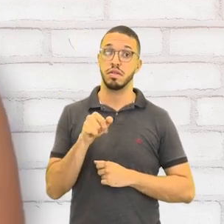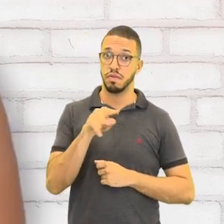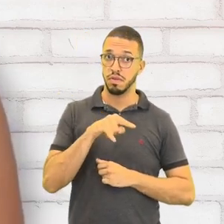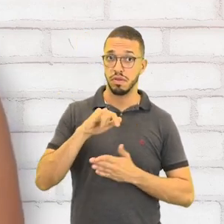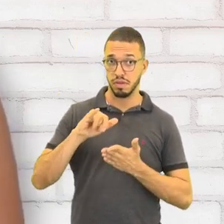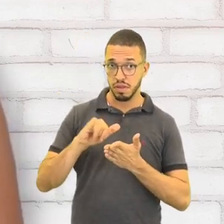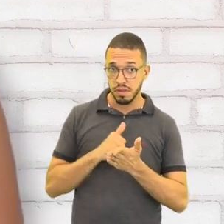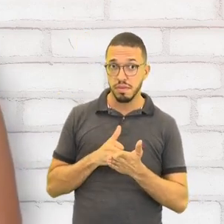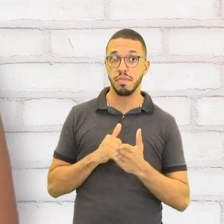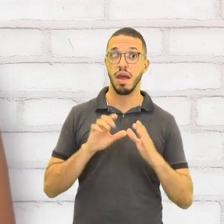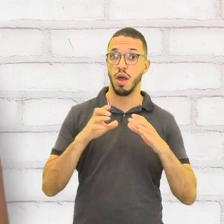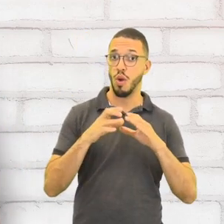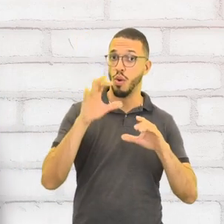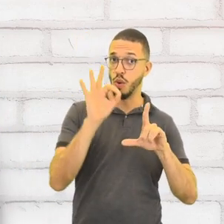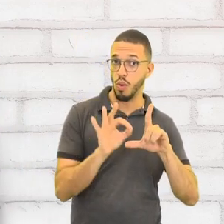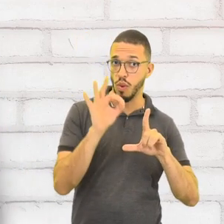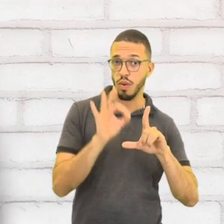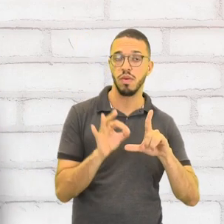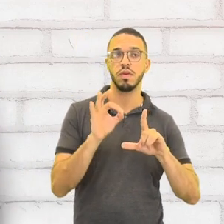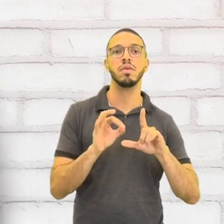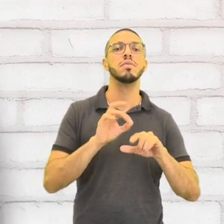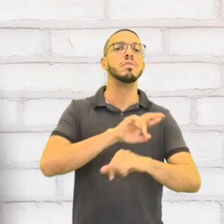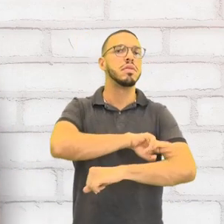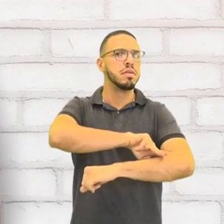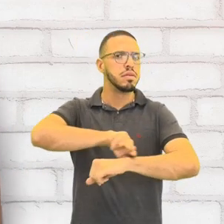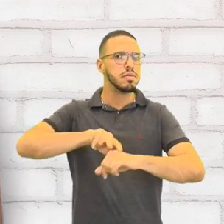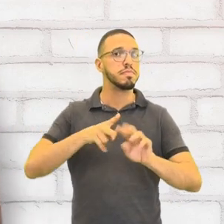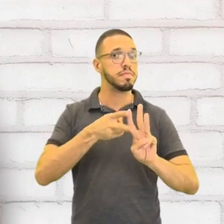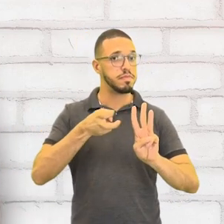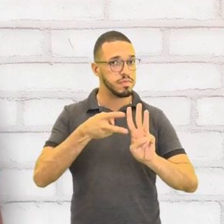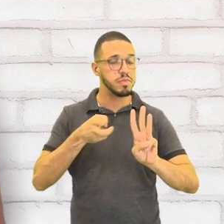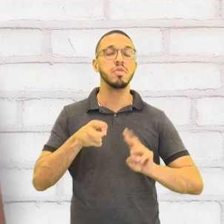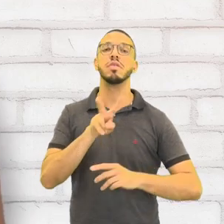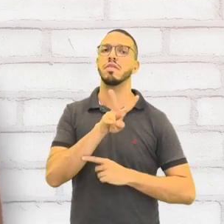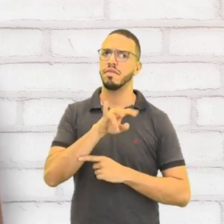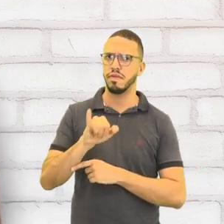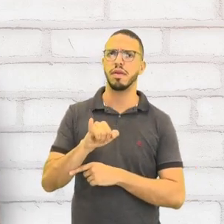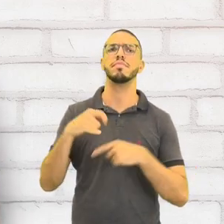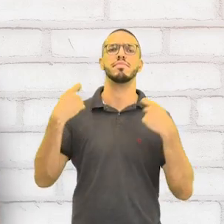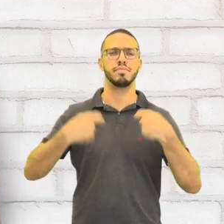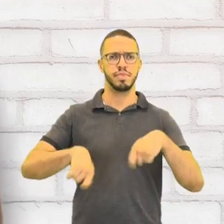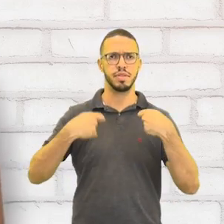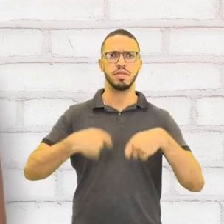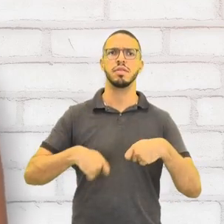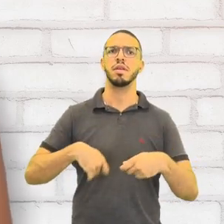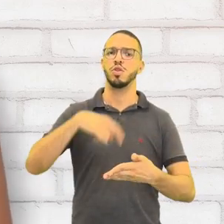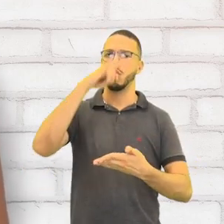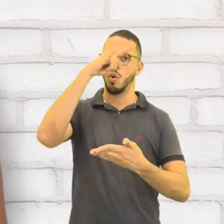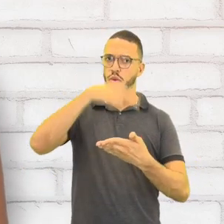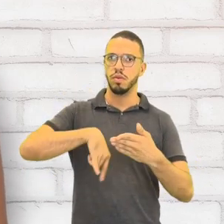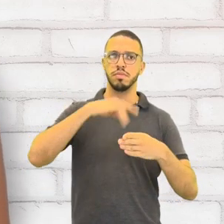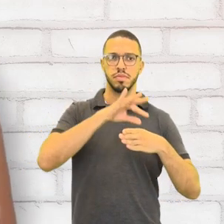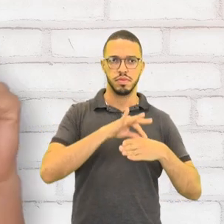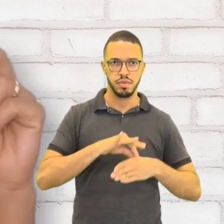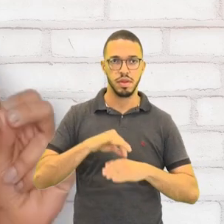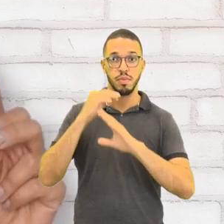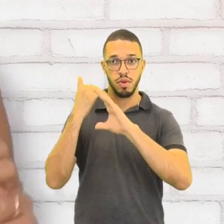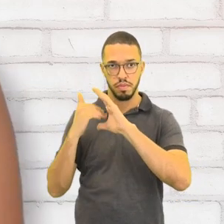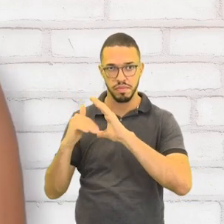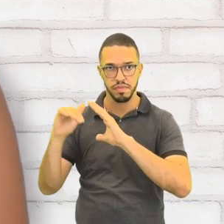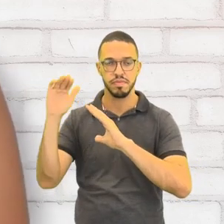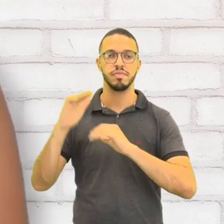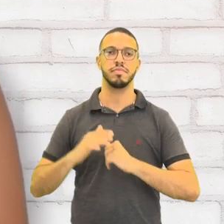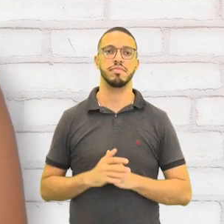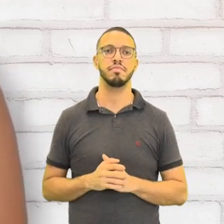você se inscrever para as cotas raciais indígenas, você deverá encaminhar e